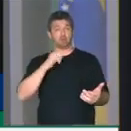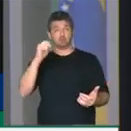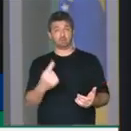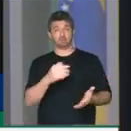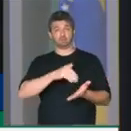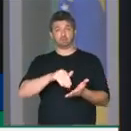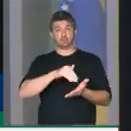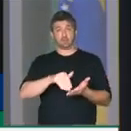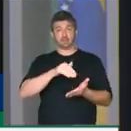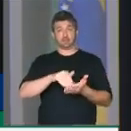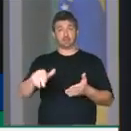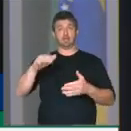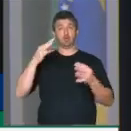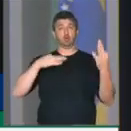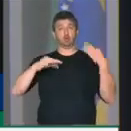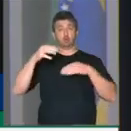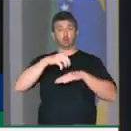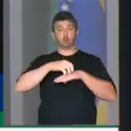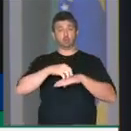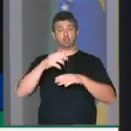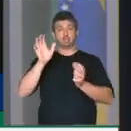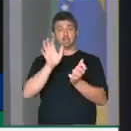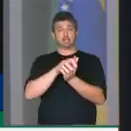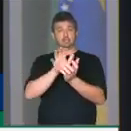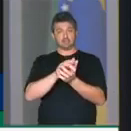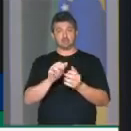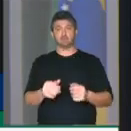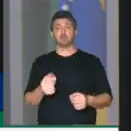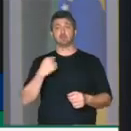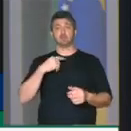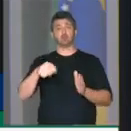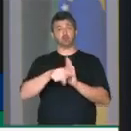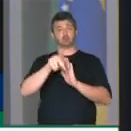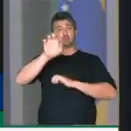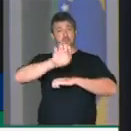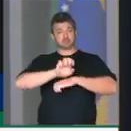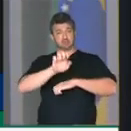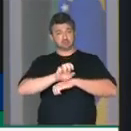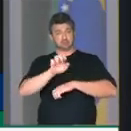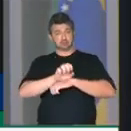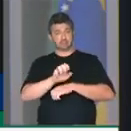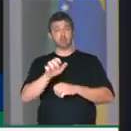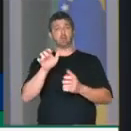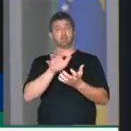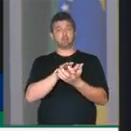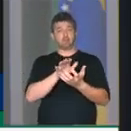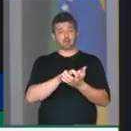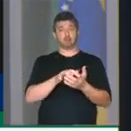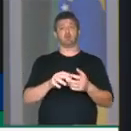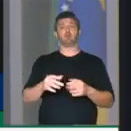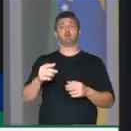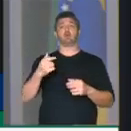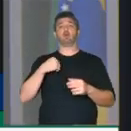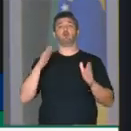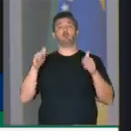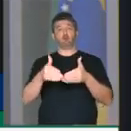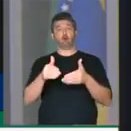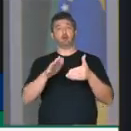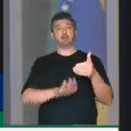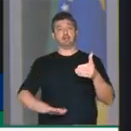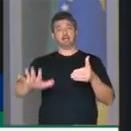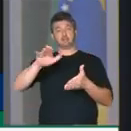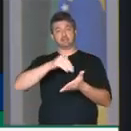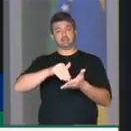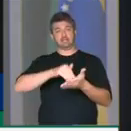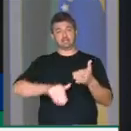secretário de turismo do Recife, secretário de turismo de Pernambuco, presidi o Fornatur, o Fórum Nacional de